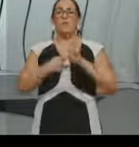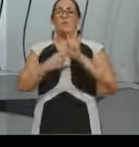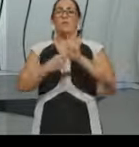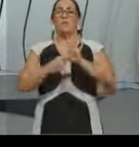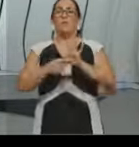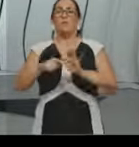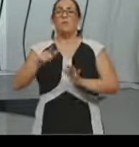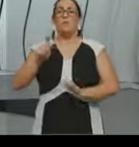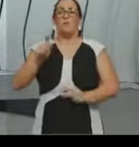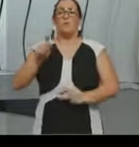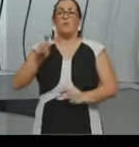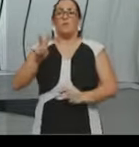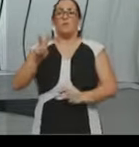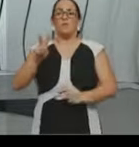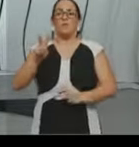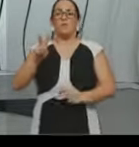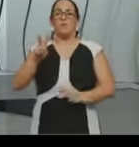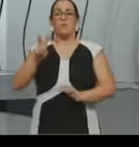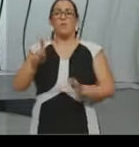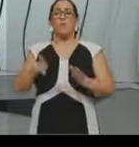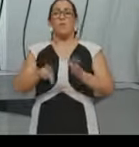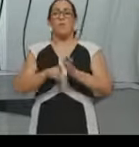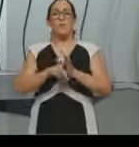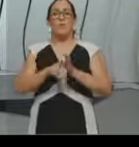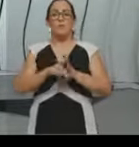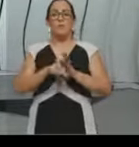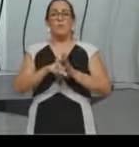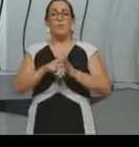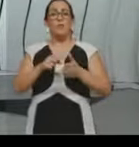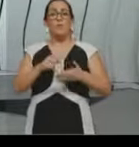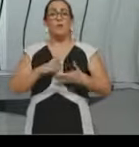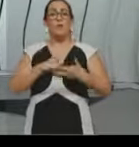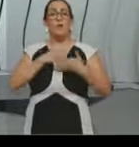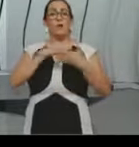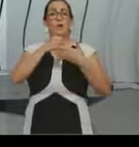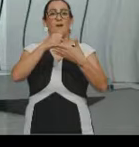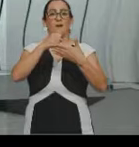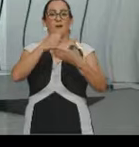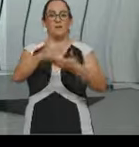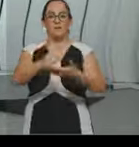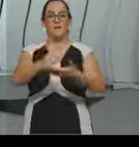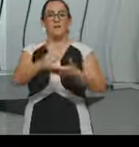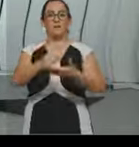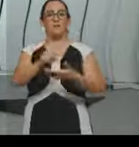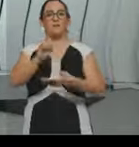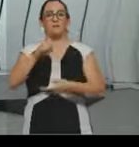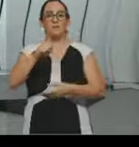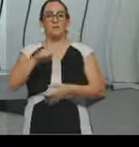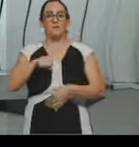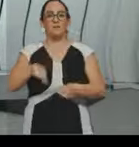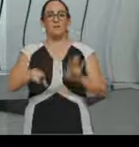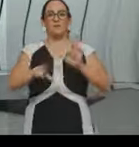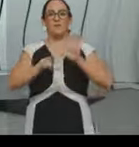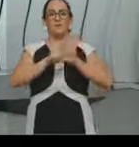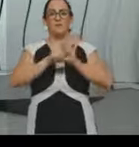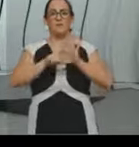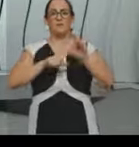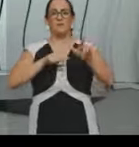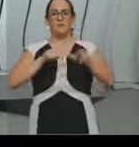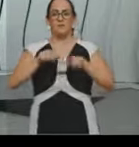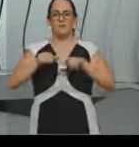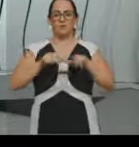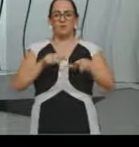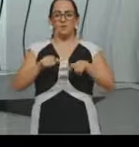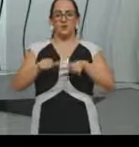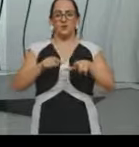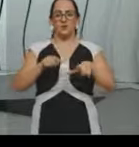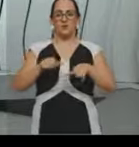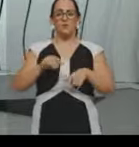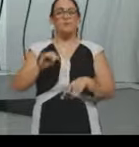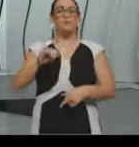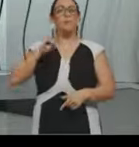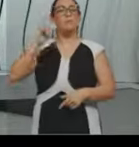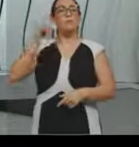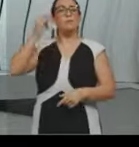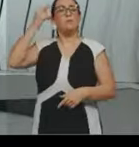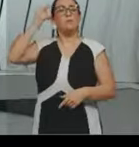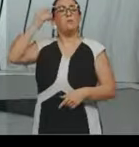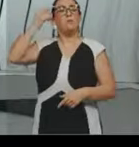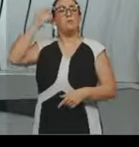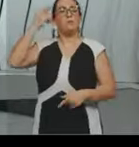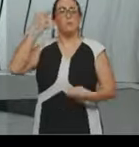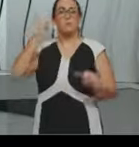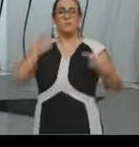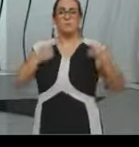Vargas, né, favorável às leis trabalhistas. É muito importante a gente pensar sobre essa atuação como uma questão